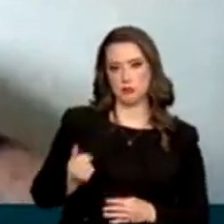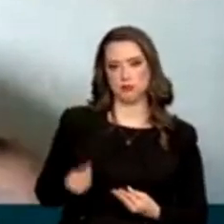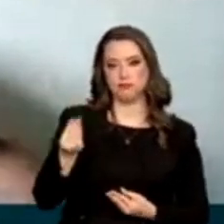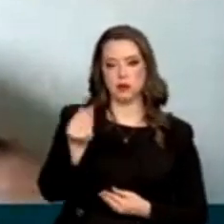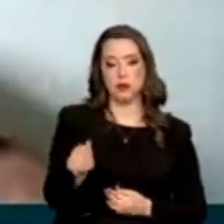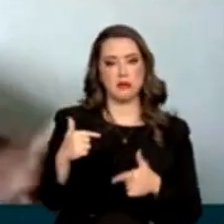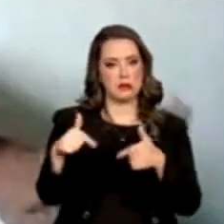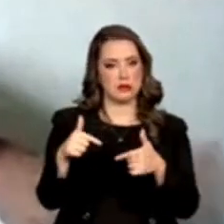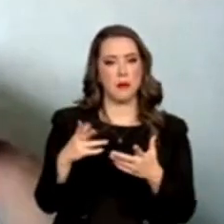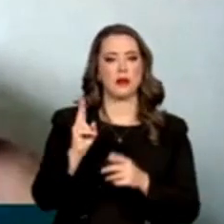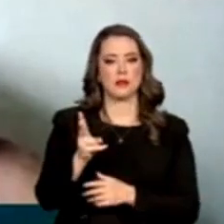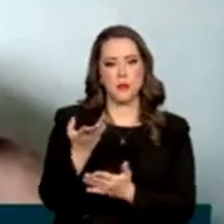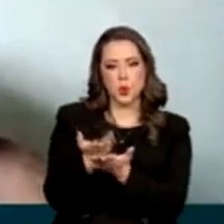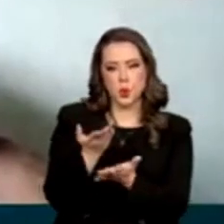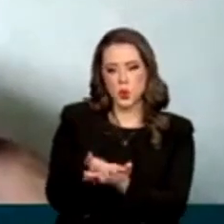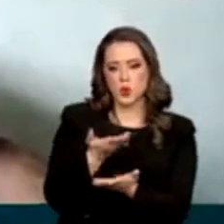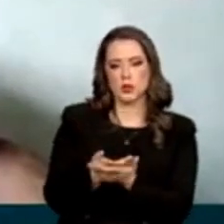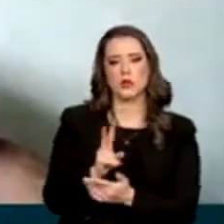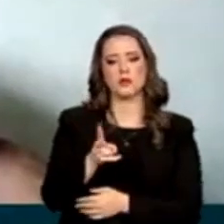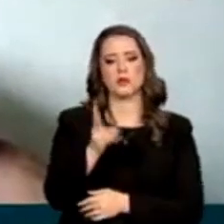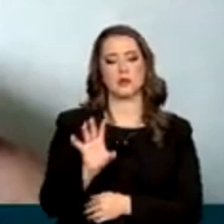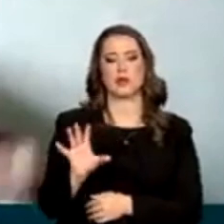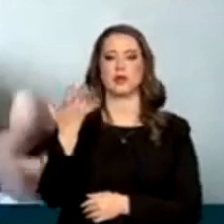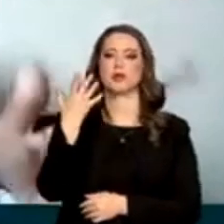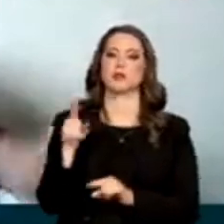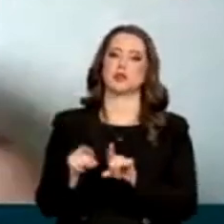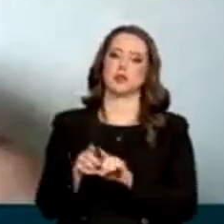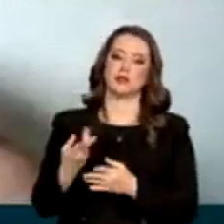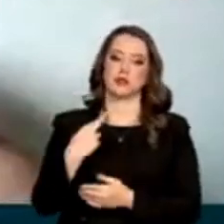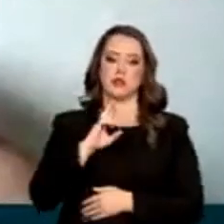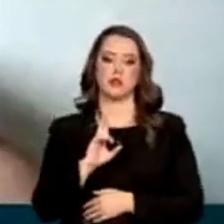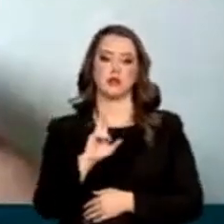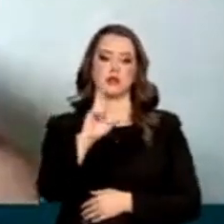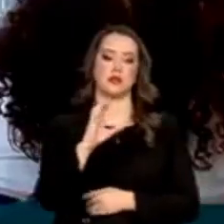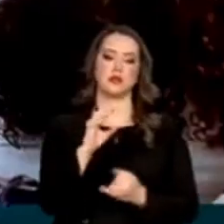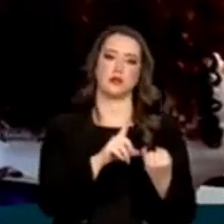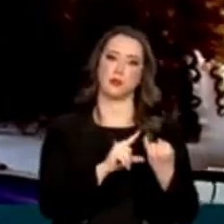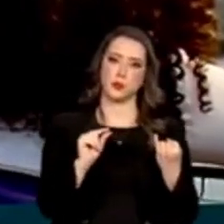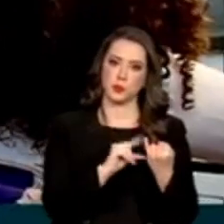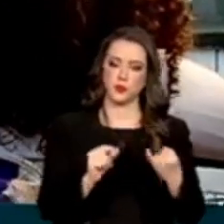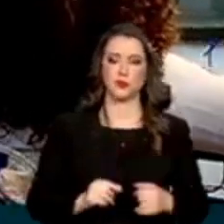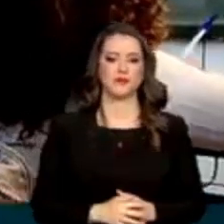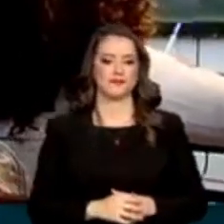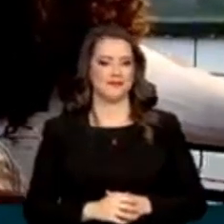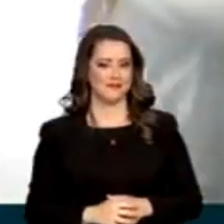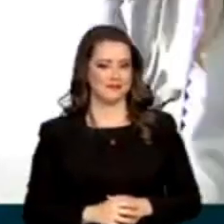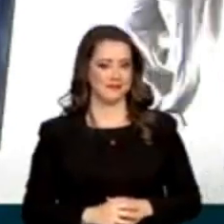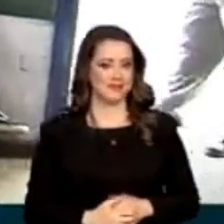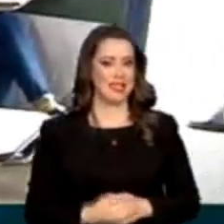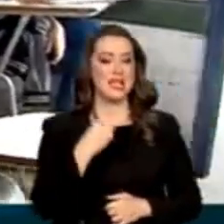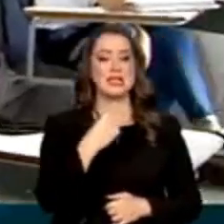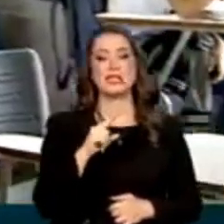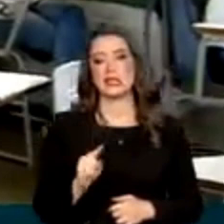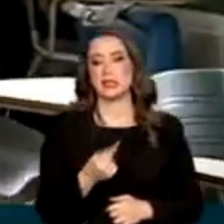atividade. Todo mês tem atividade para eles estarem resolvendo e enviando para o CNPq. Ao todo, 3.200